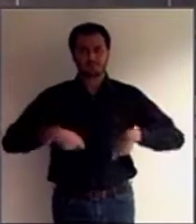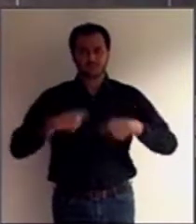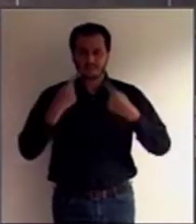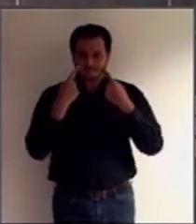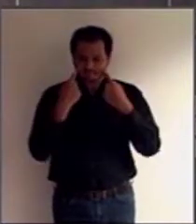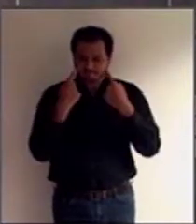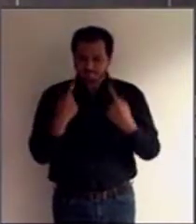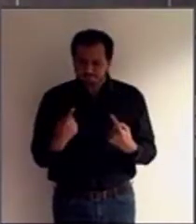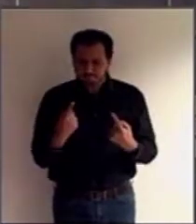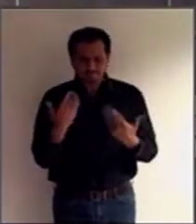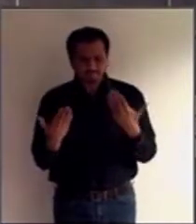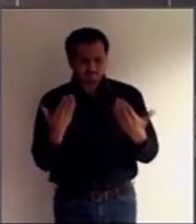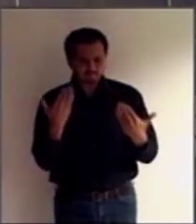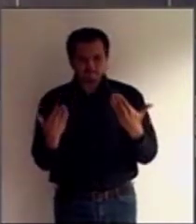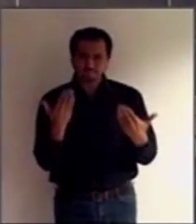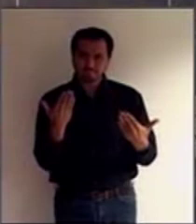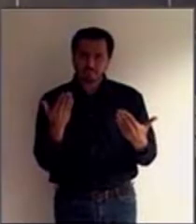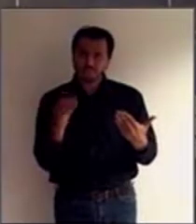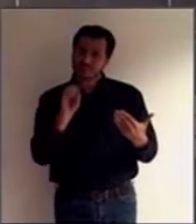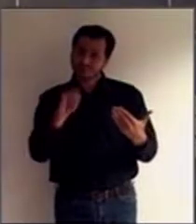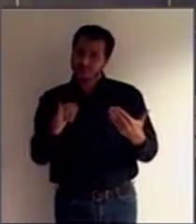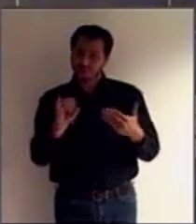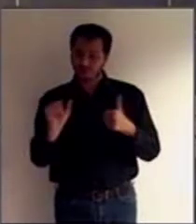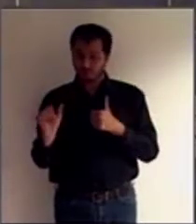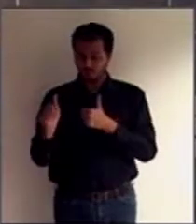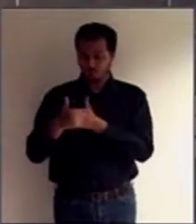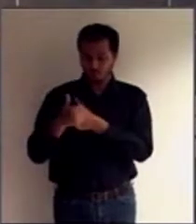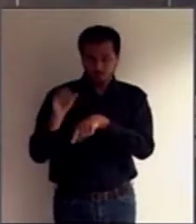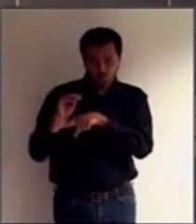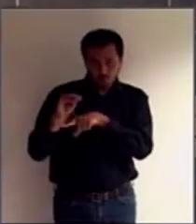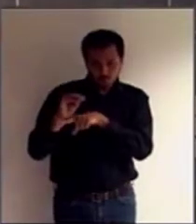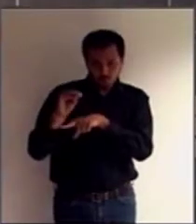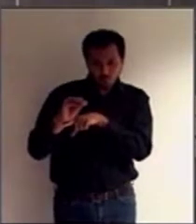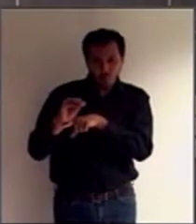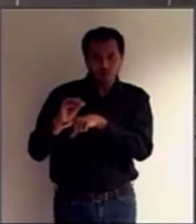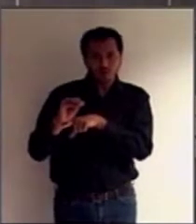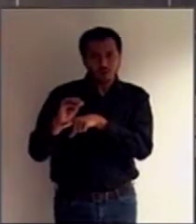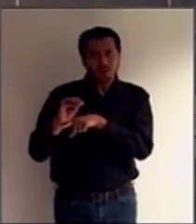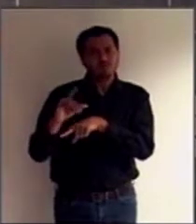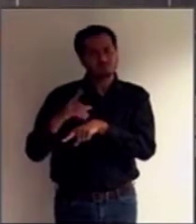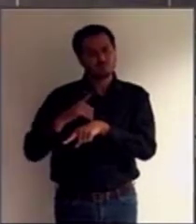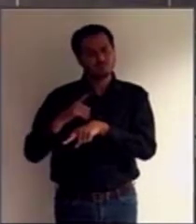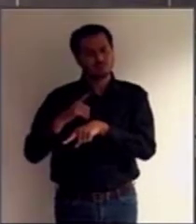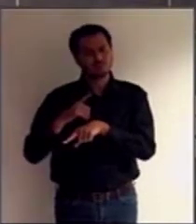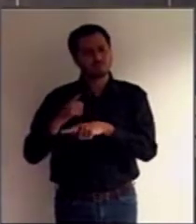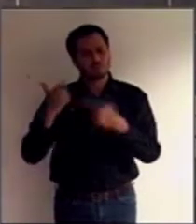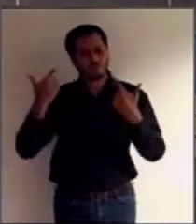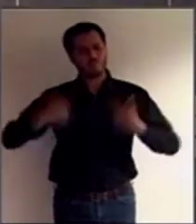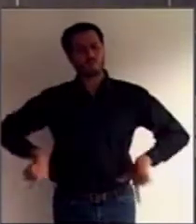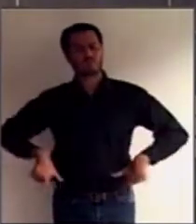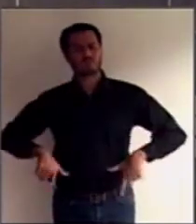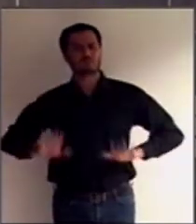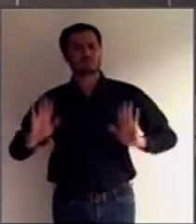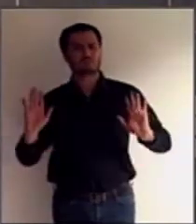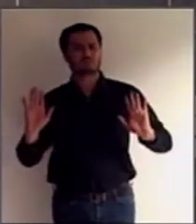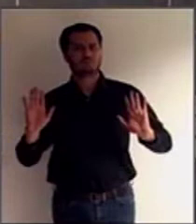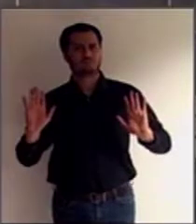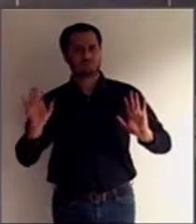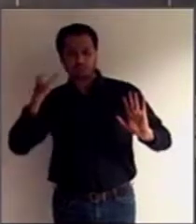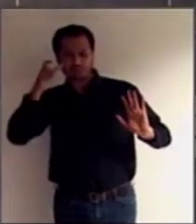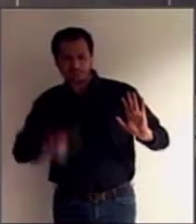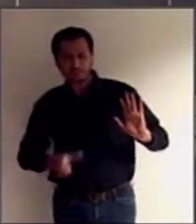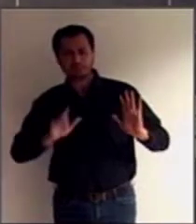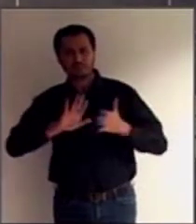se essa curatela está sendo realizada de uma forma isenta de interesses e de influência indevida.